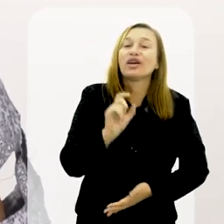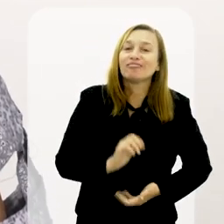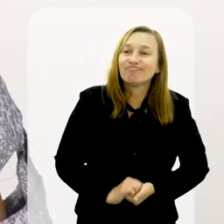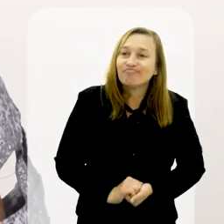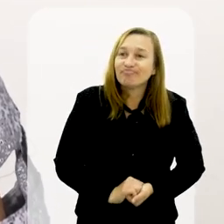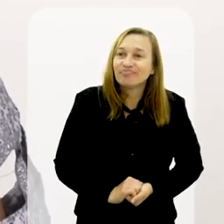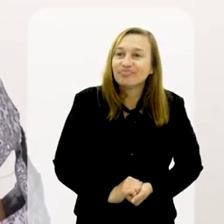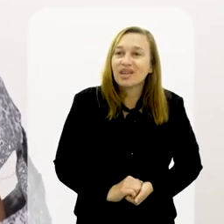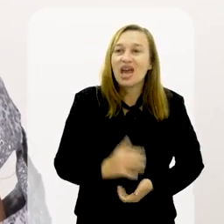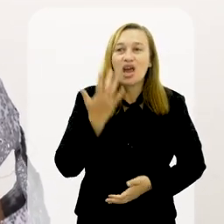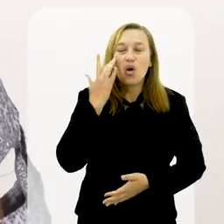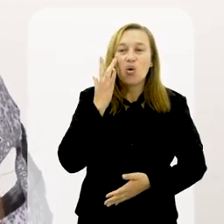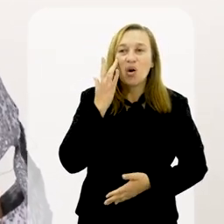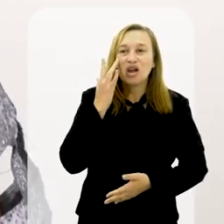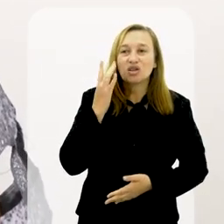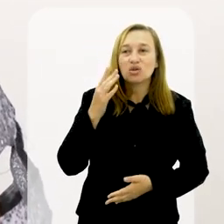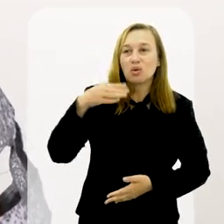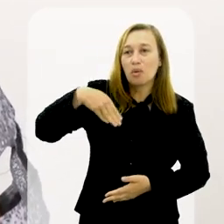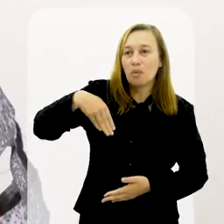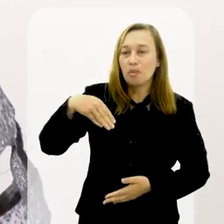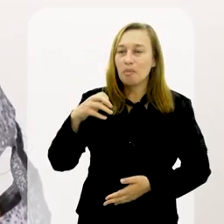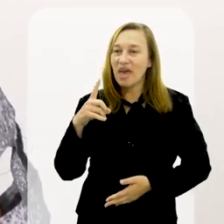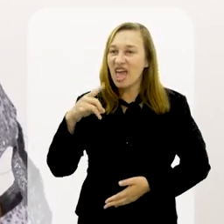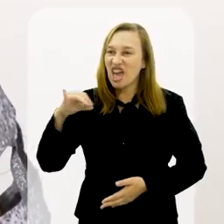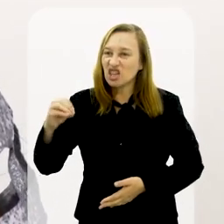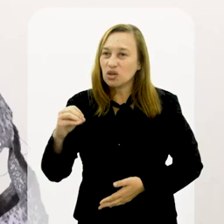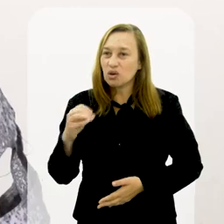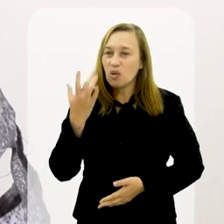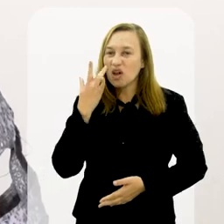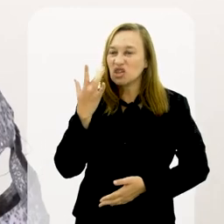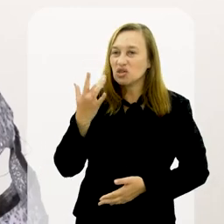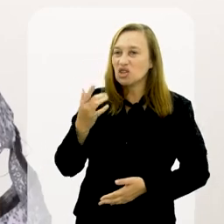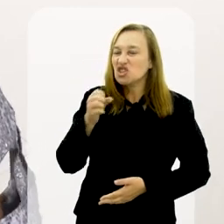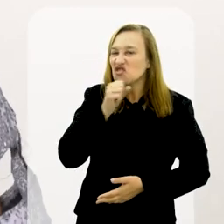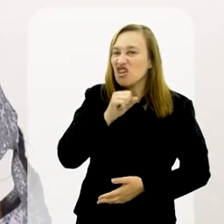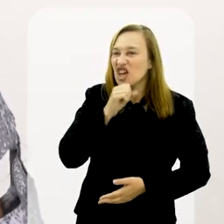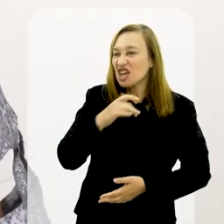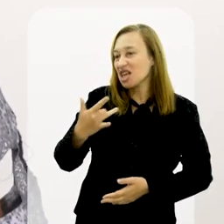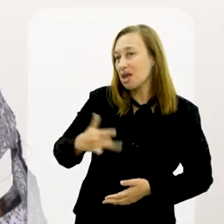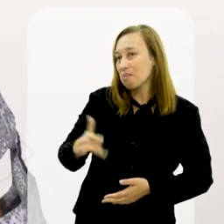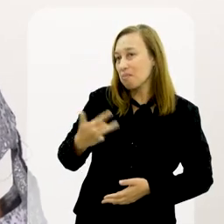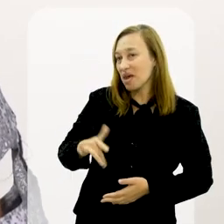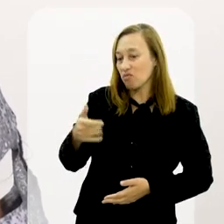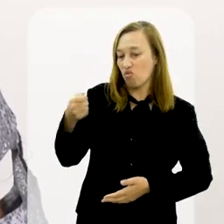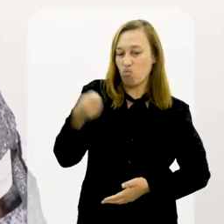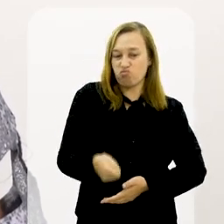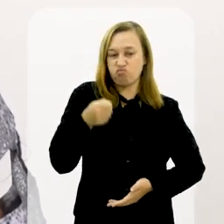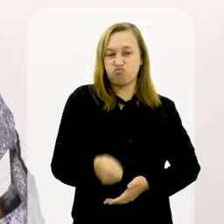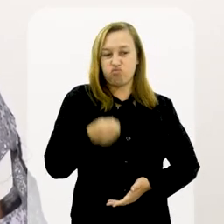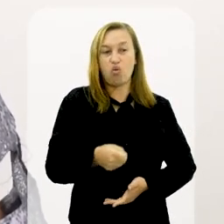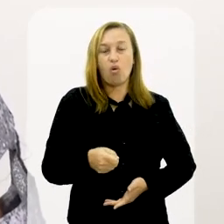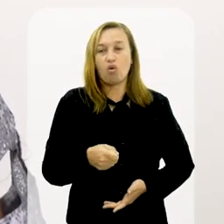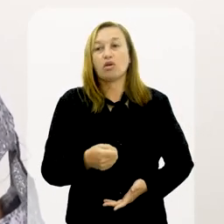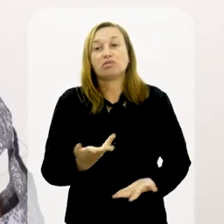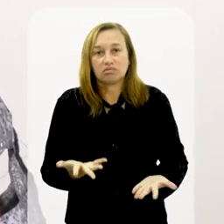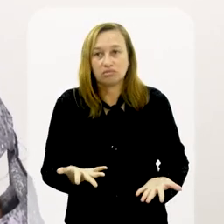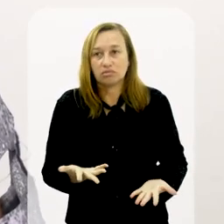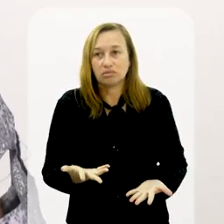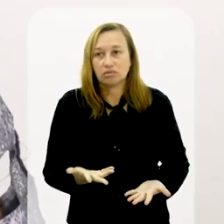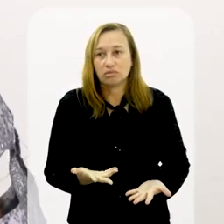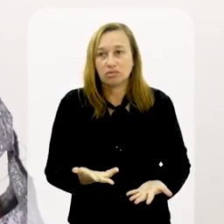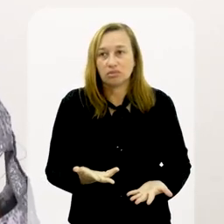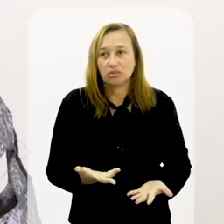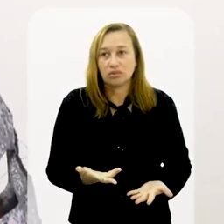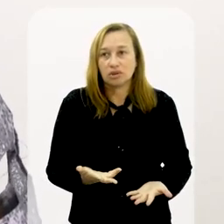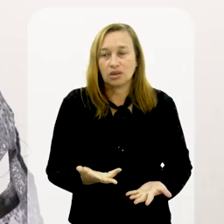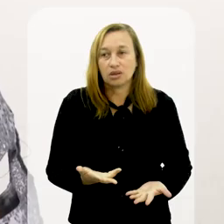aí o que que acontece? Acho que os médios, principalmente os mais velhos, têm pena desse meu punho rígido.